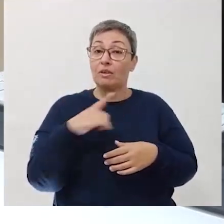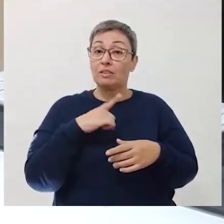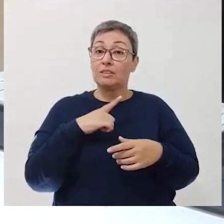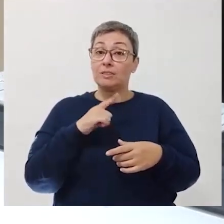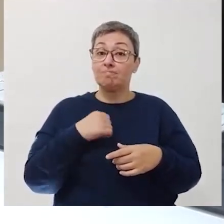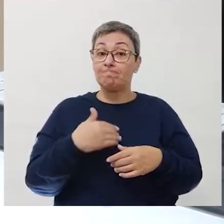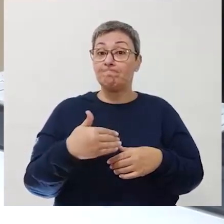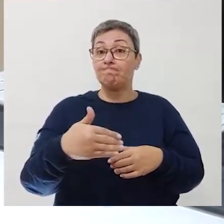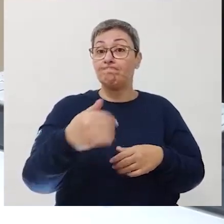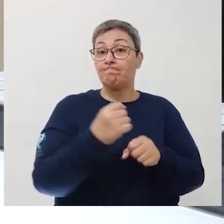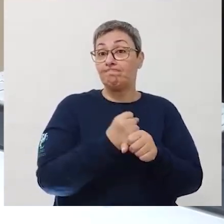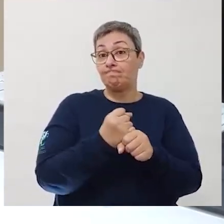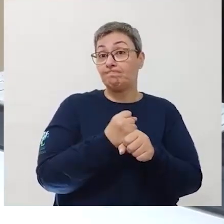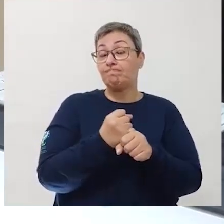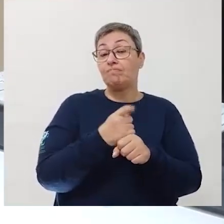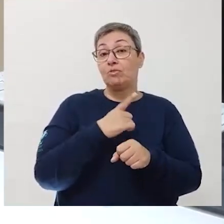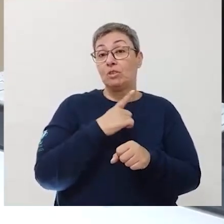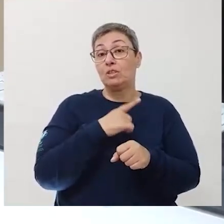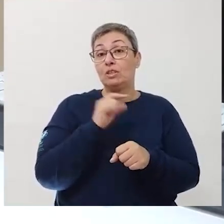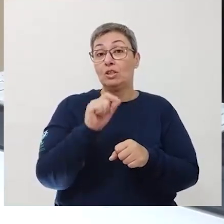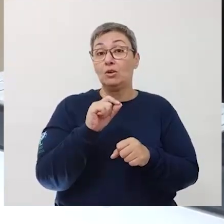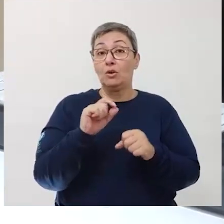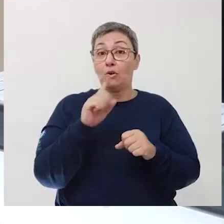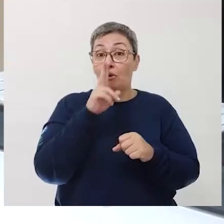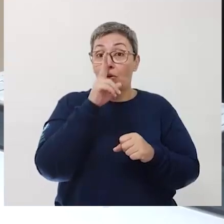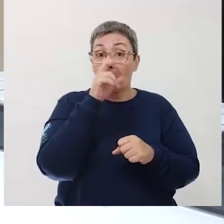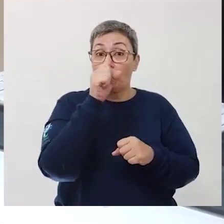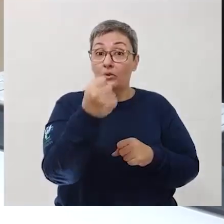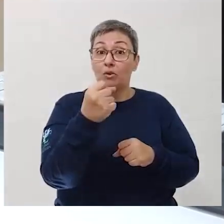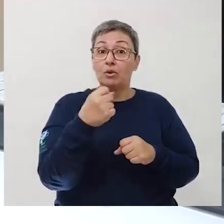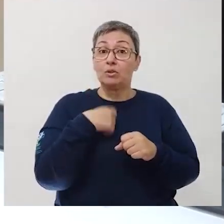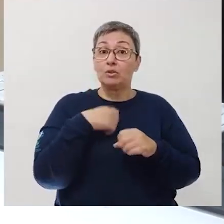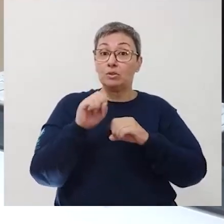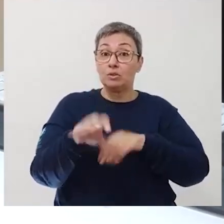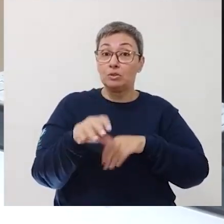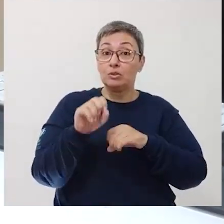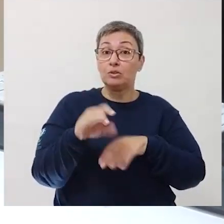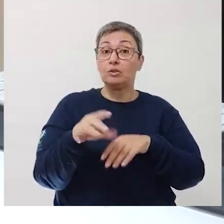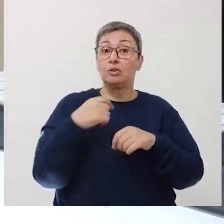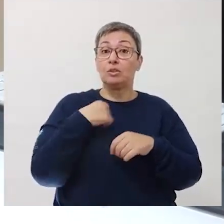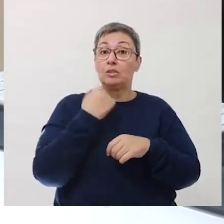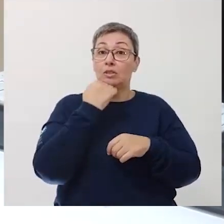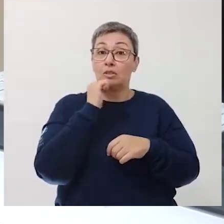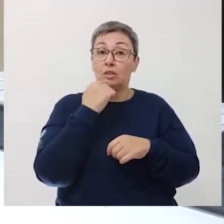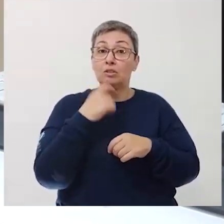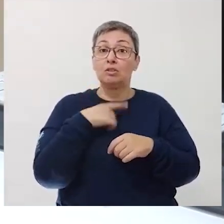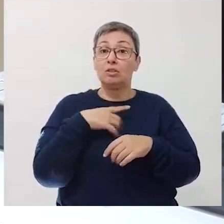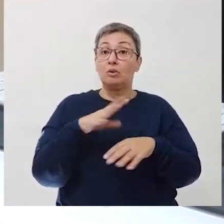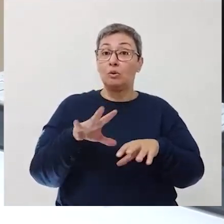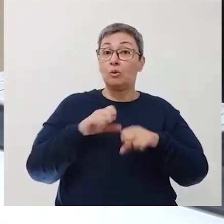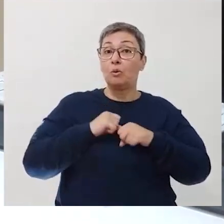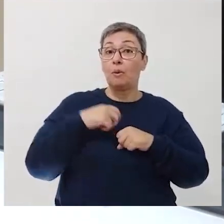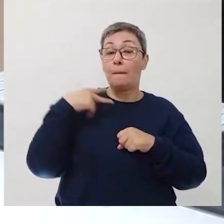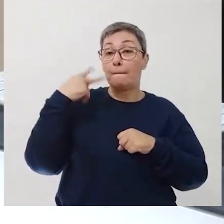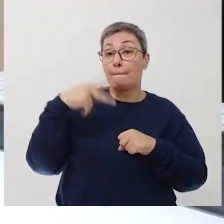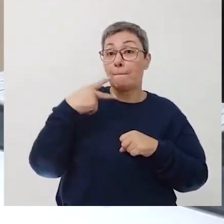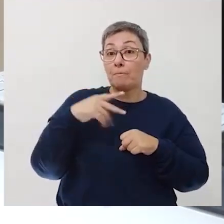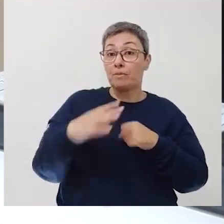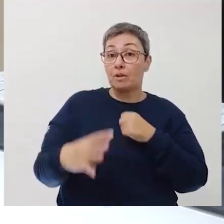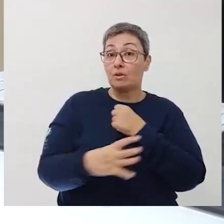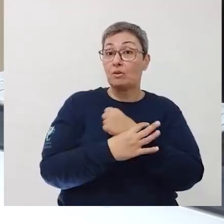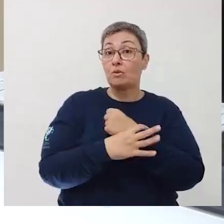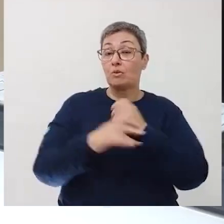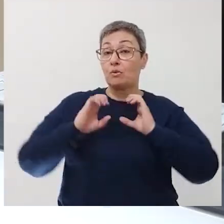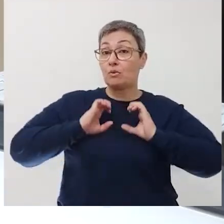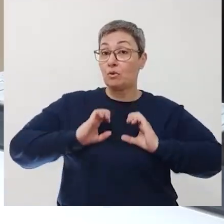vão enfrentar nos próximos anos são o fortalecimento da educação científica, a adoção de políticas